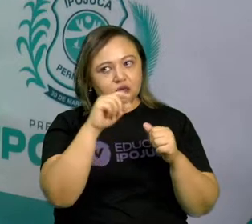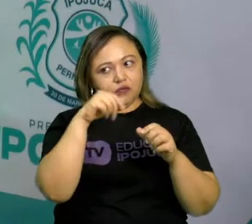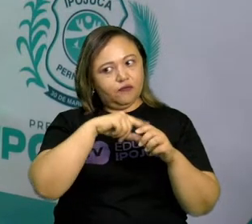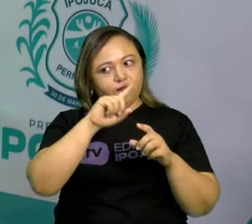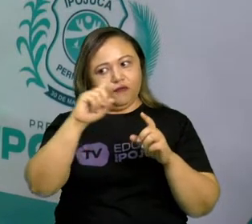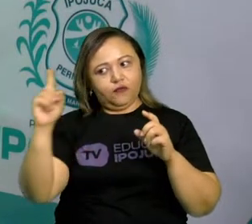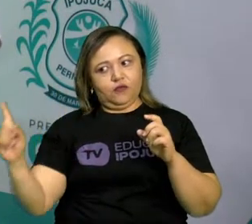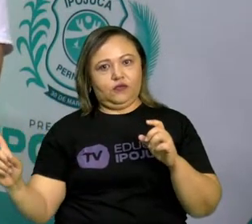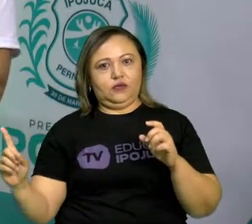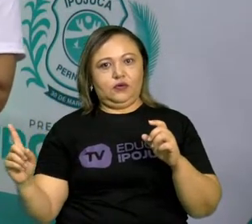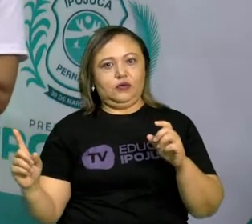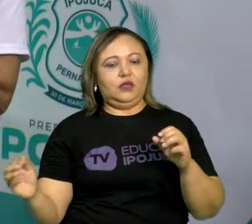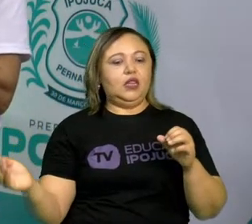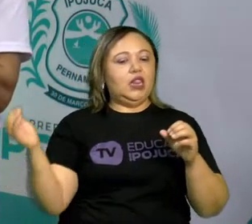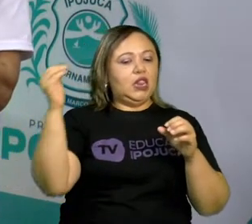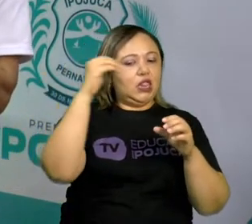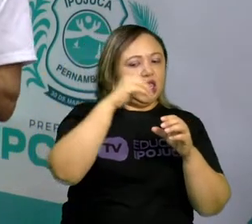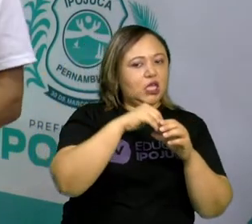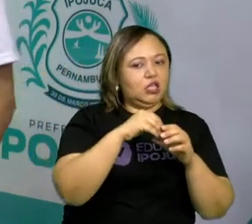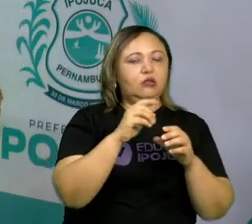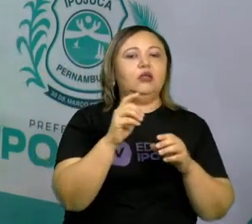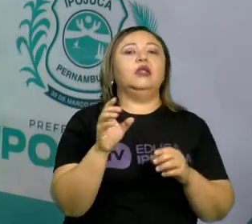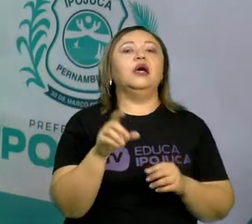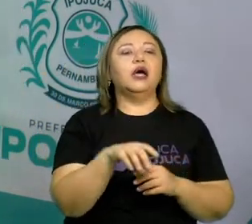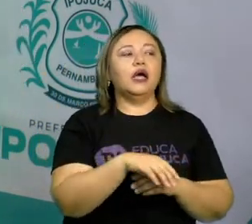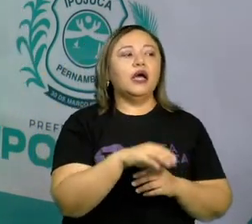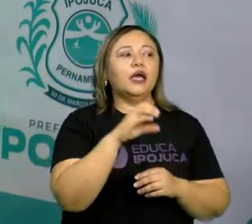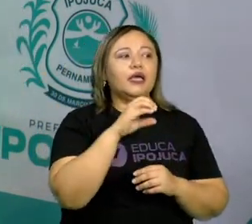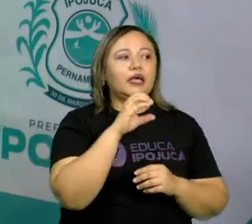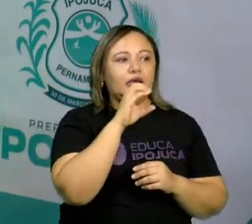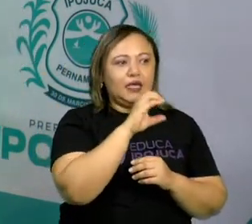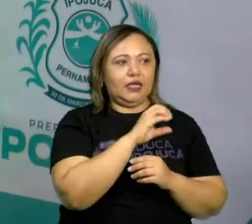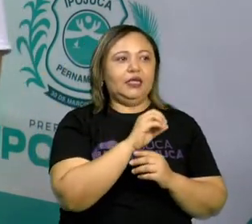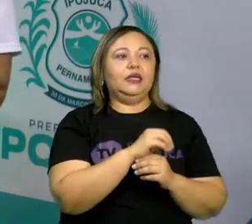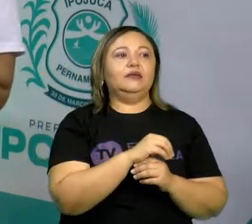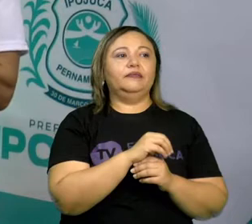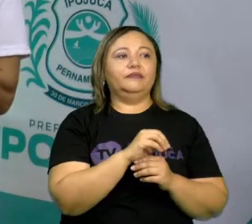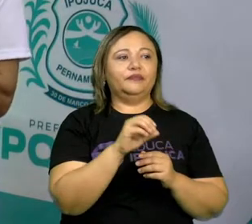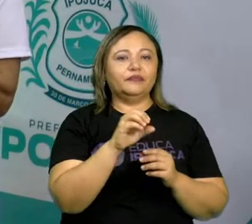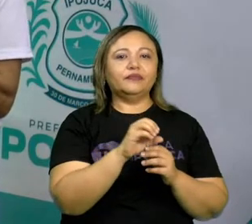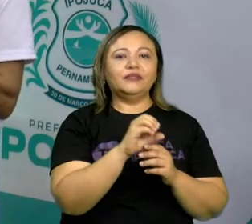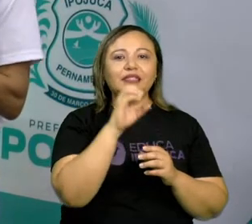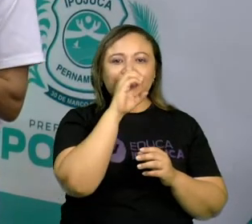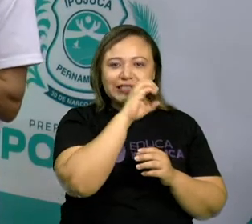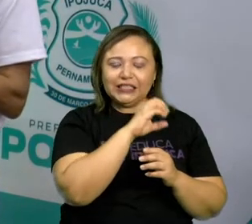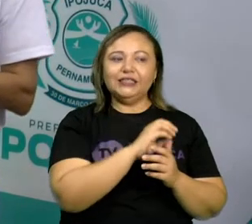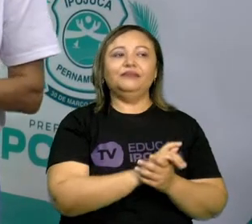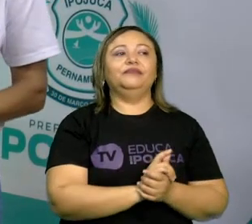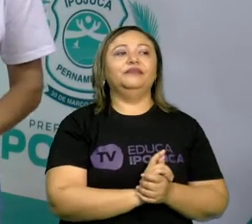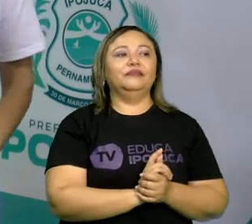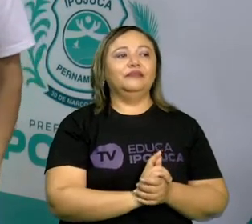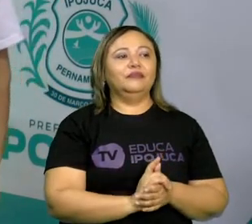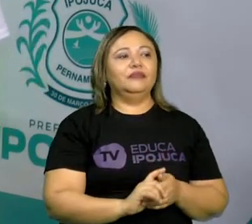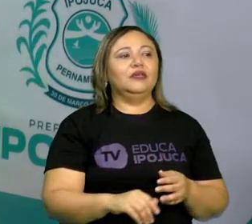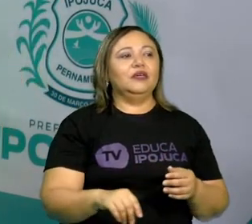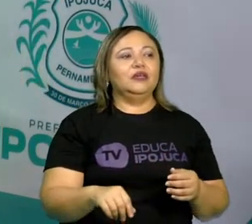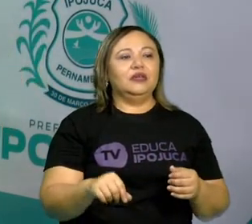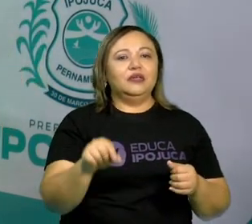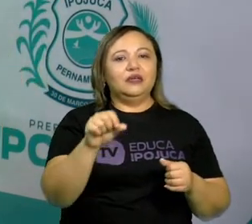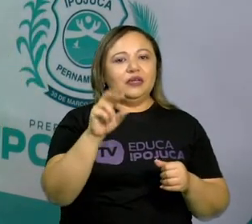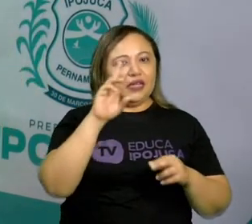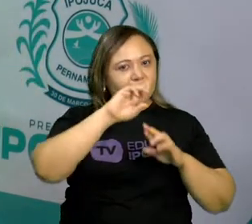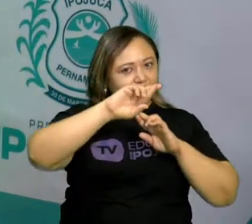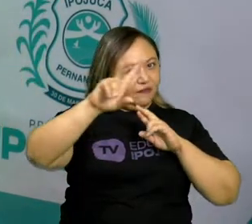frio, a gente aquece. Mas aqui, não. Aqui tudo é bem frio, tá certo? Vira a